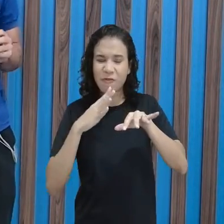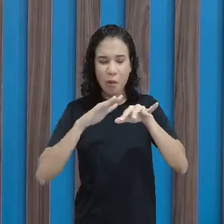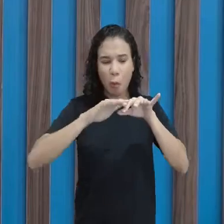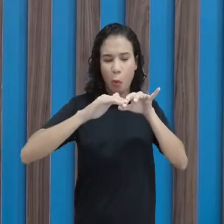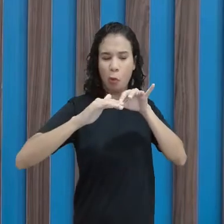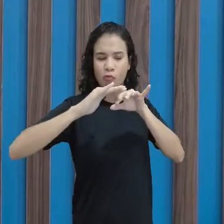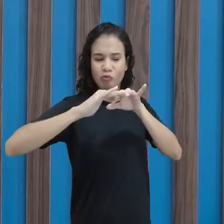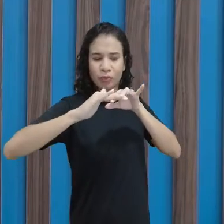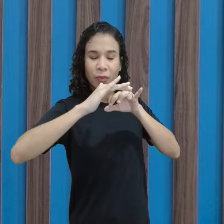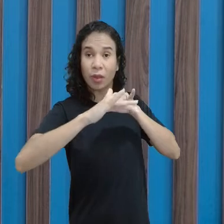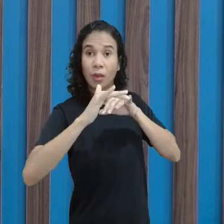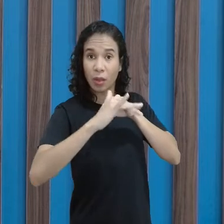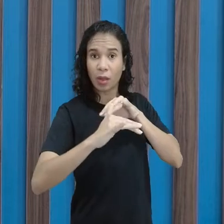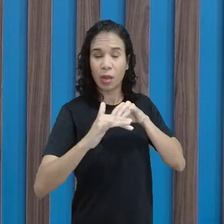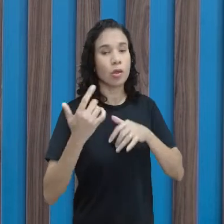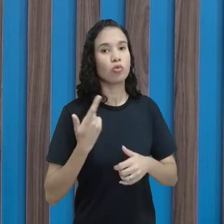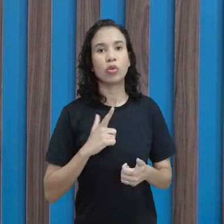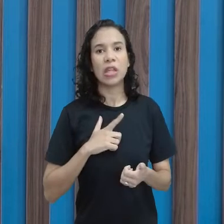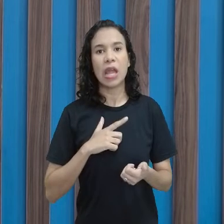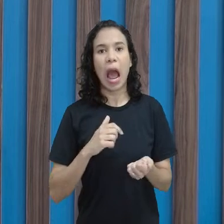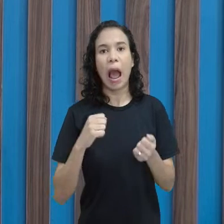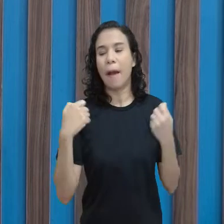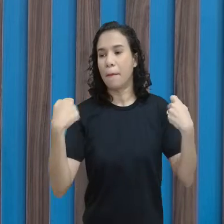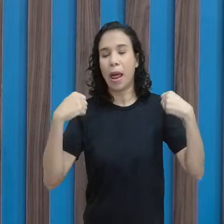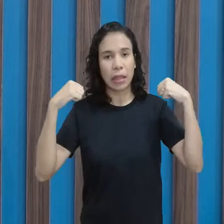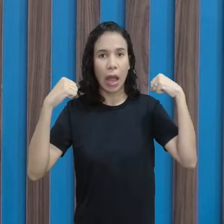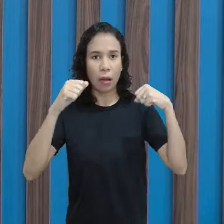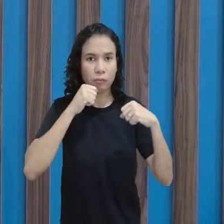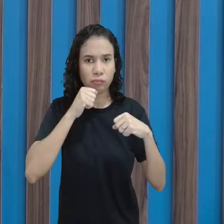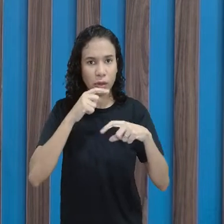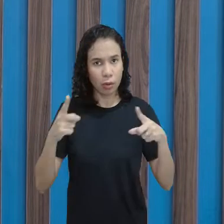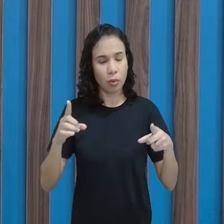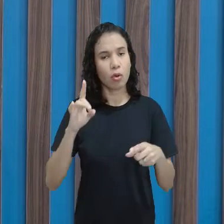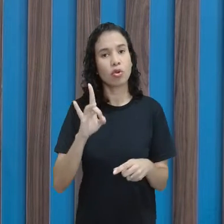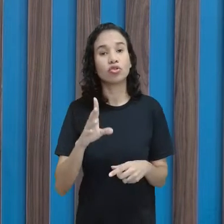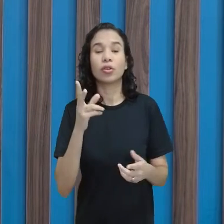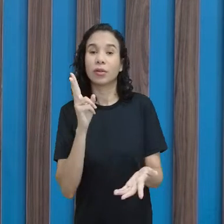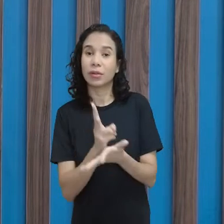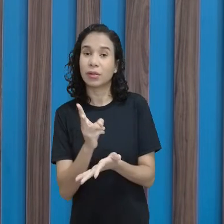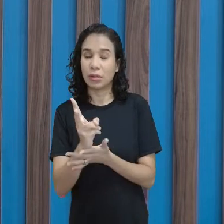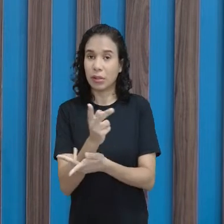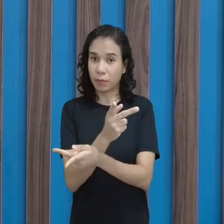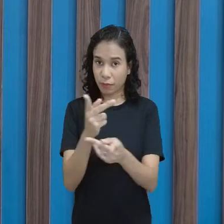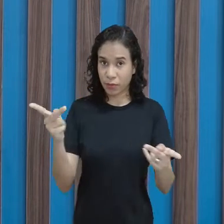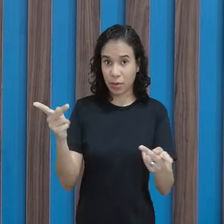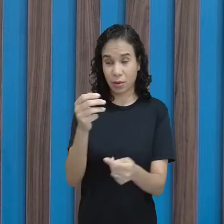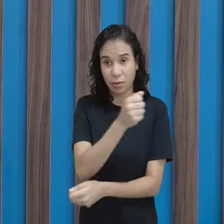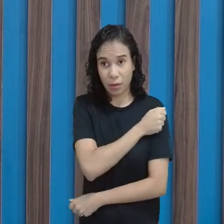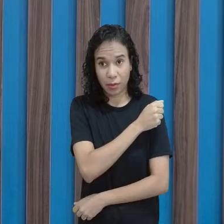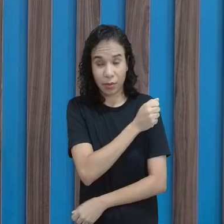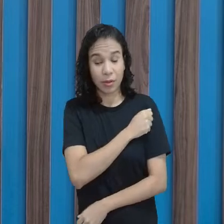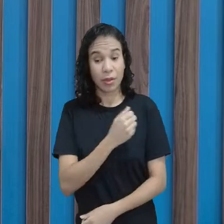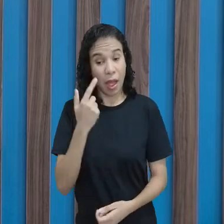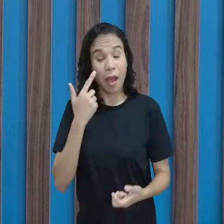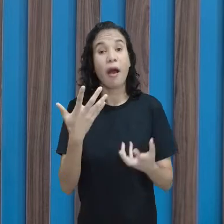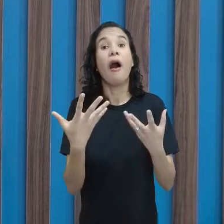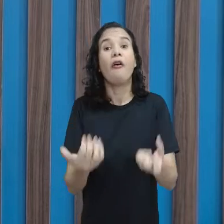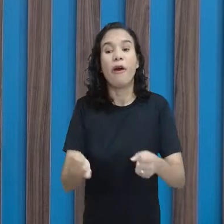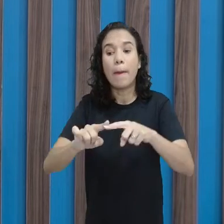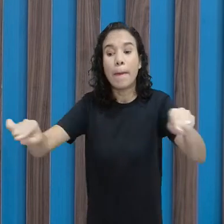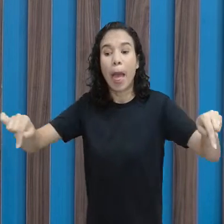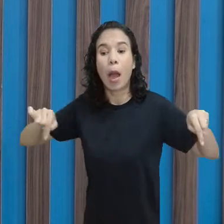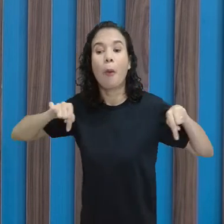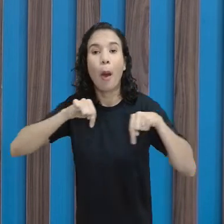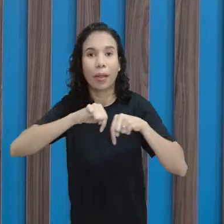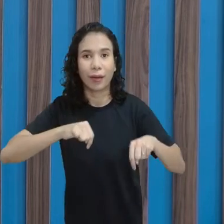né? Sim. E a gente nem estava fazendo a atividade ainda que era para fazer. Eu só tinha, como sempre, né? Vocês, os estudantes chegando... Eu digo assim, vamos para a quadra. Quando